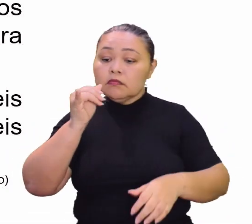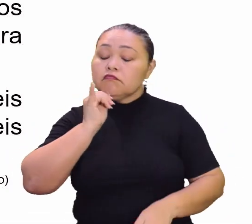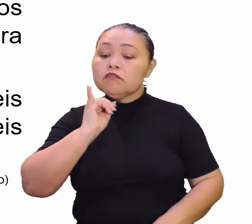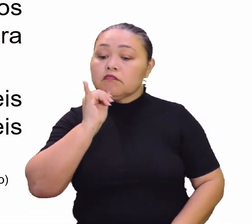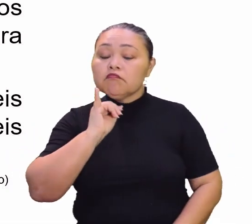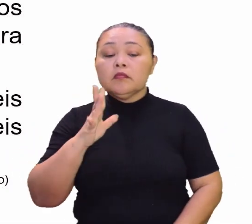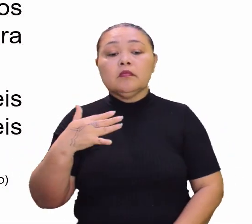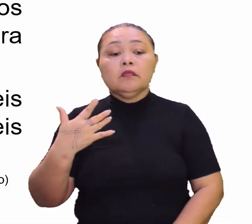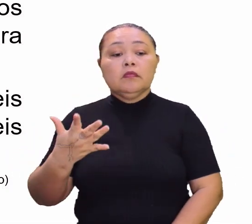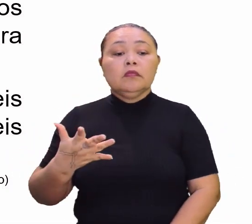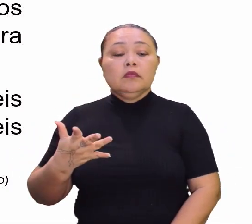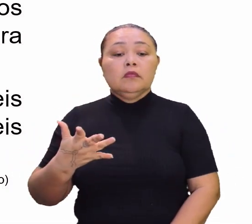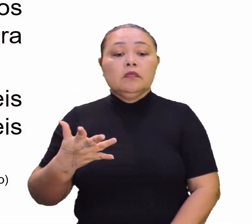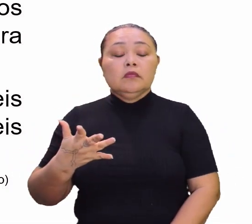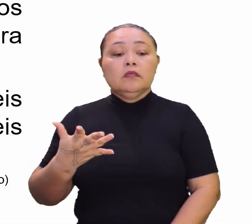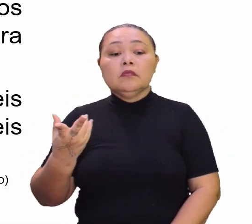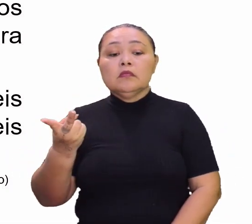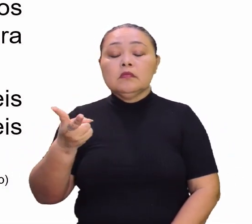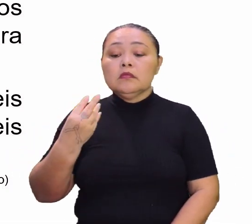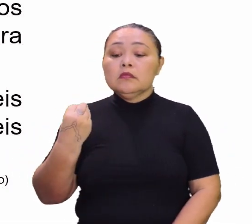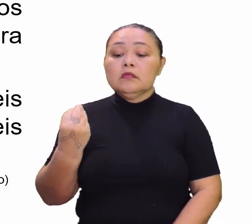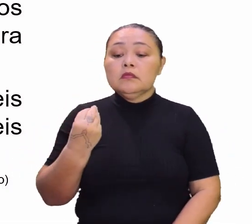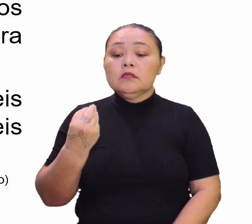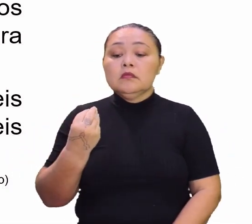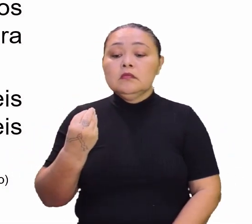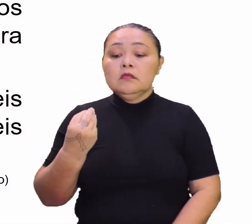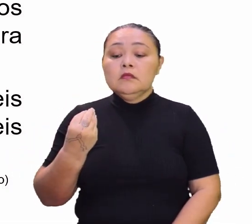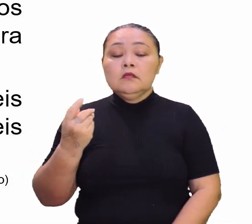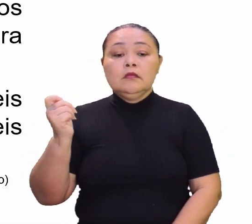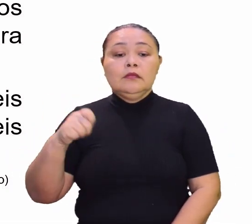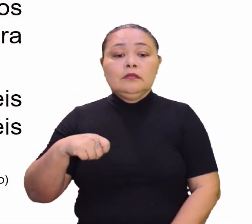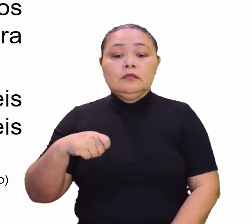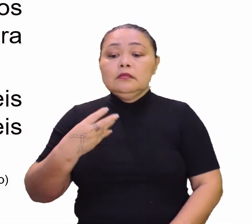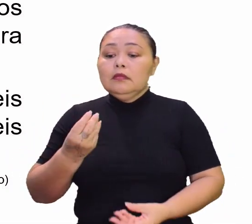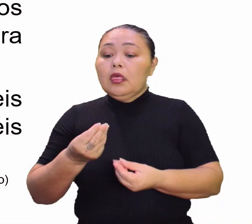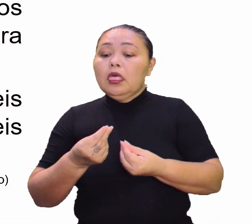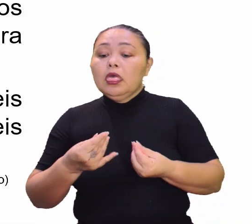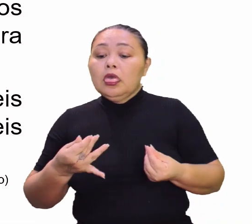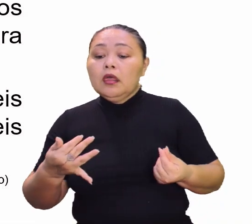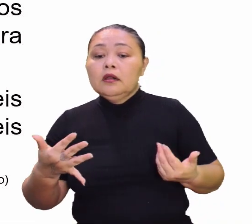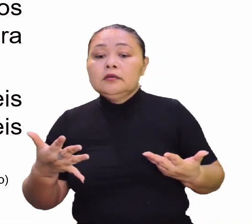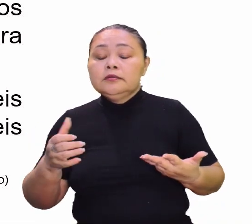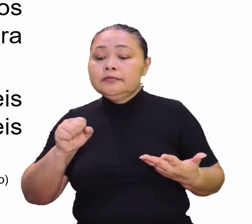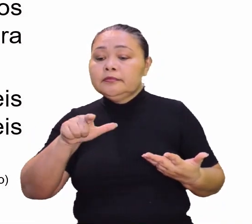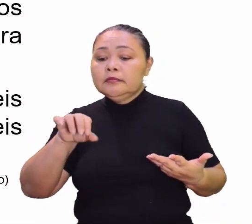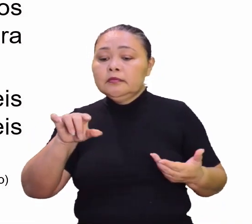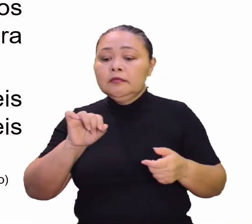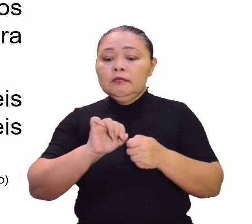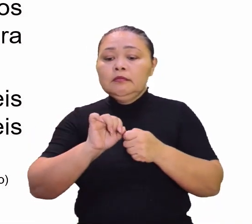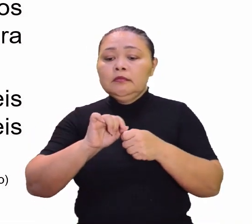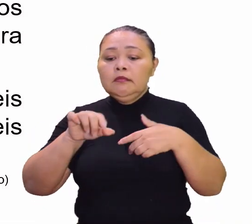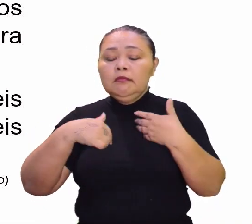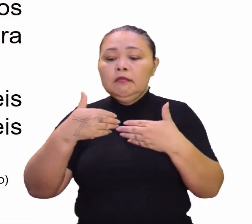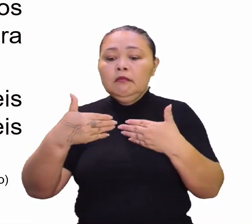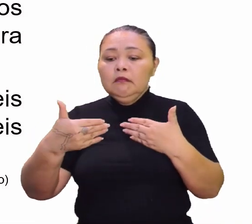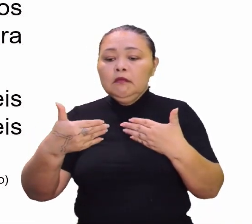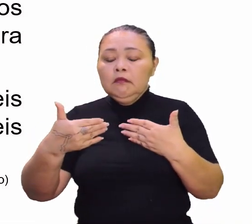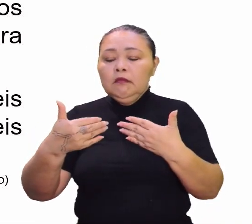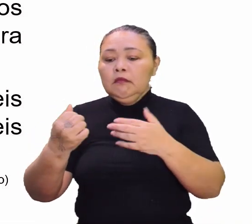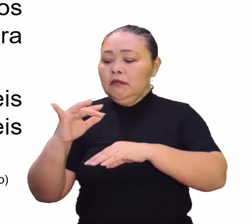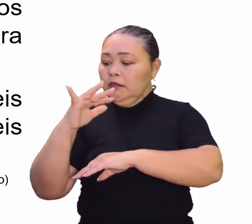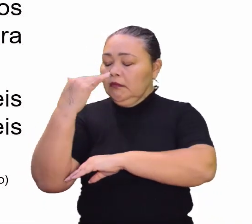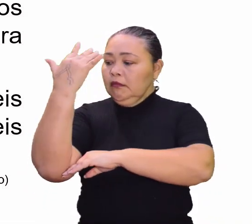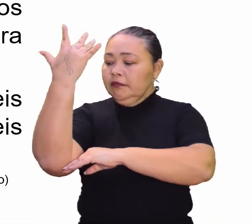um exemplo aí para nós. Como que podemos destruir o solo? O solo a gente pode destruir a partir do